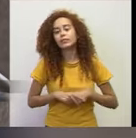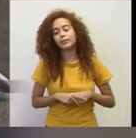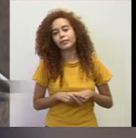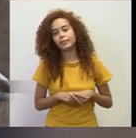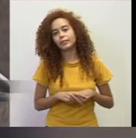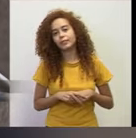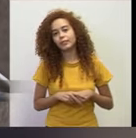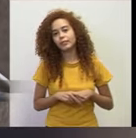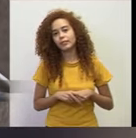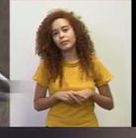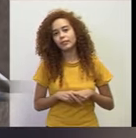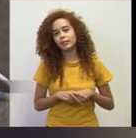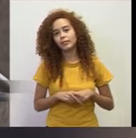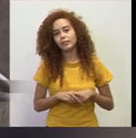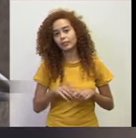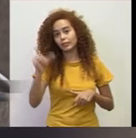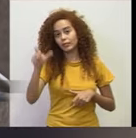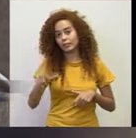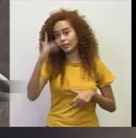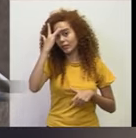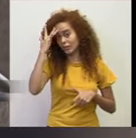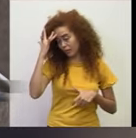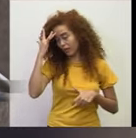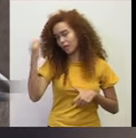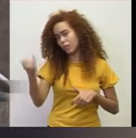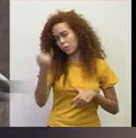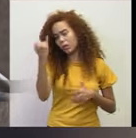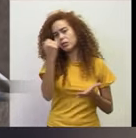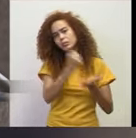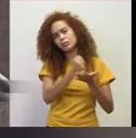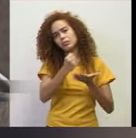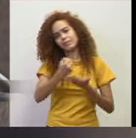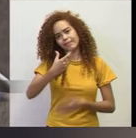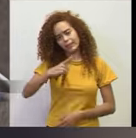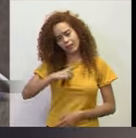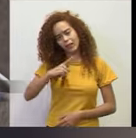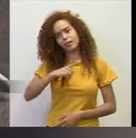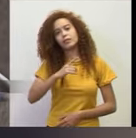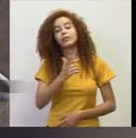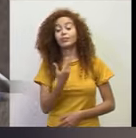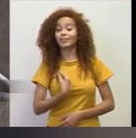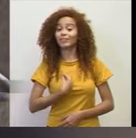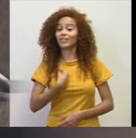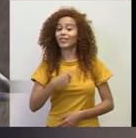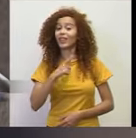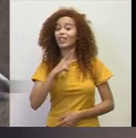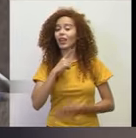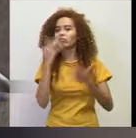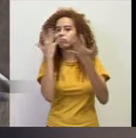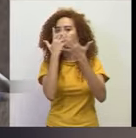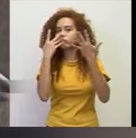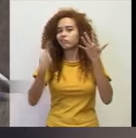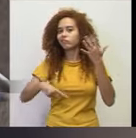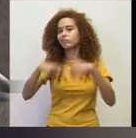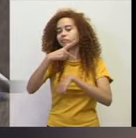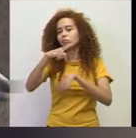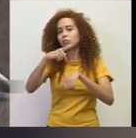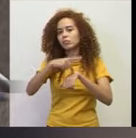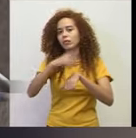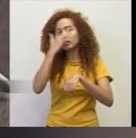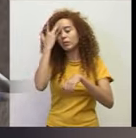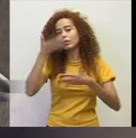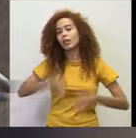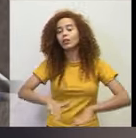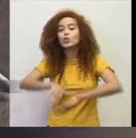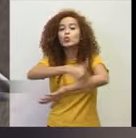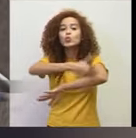A essência de uma pessoa possui o seu documento. E existe uma invisibilidade real em nosso país. São os que nascem